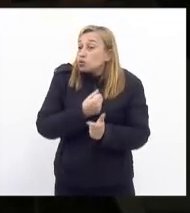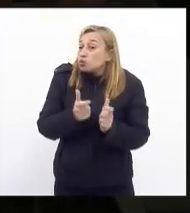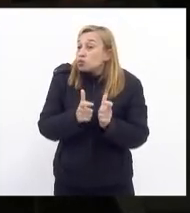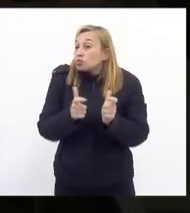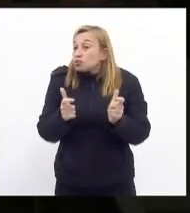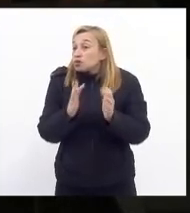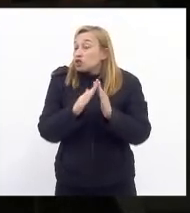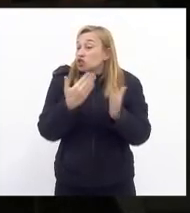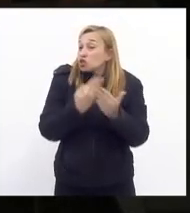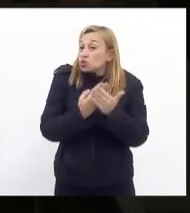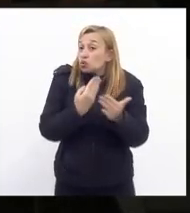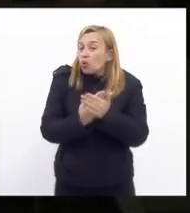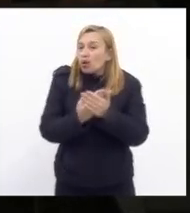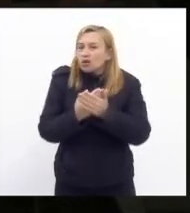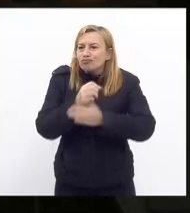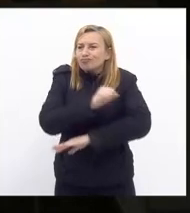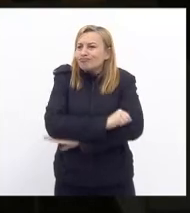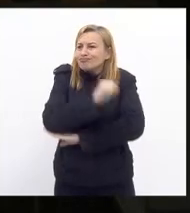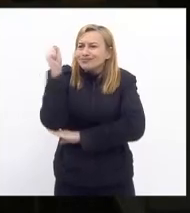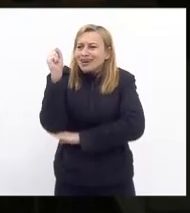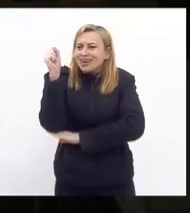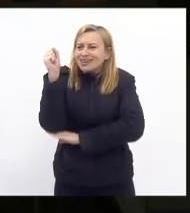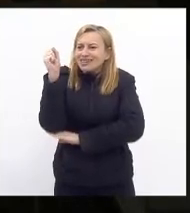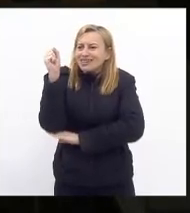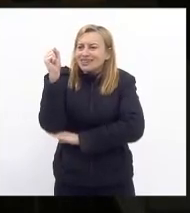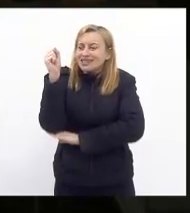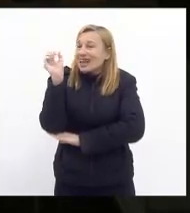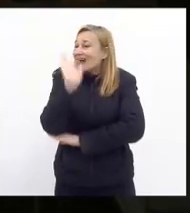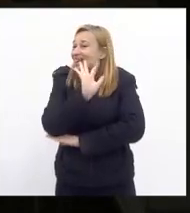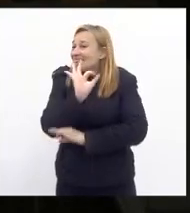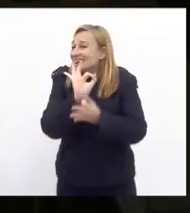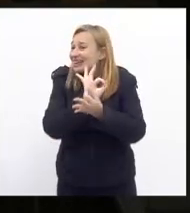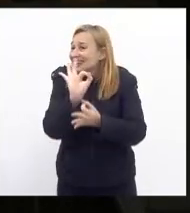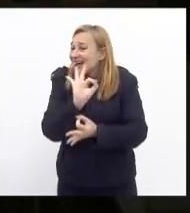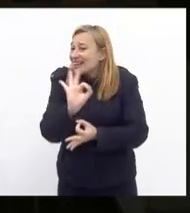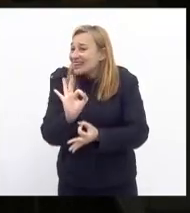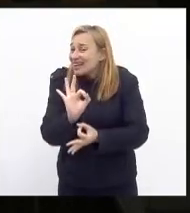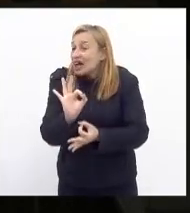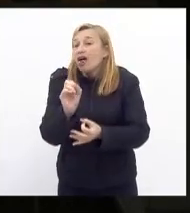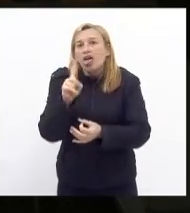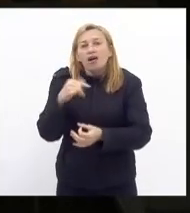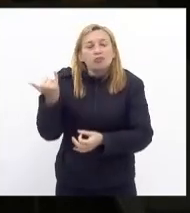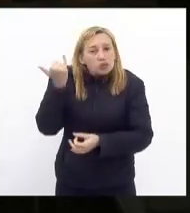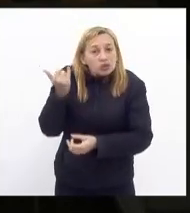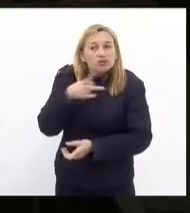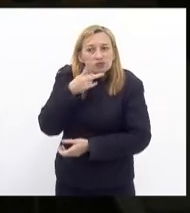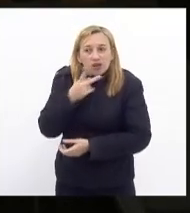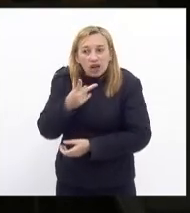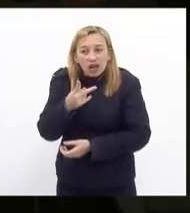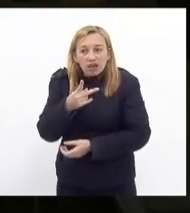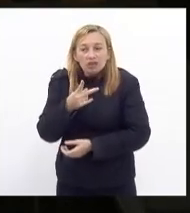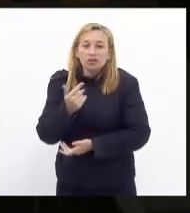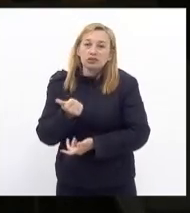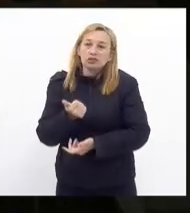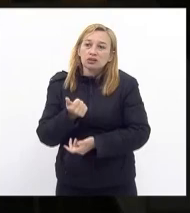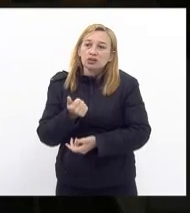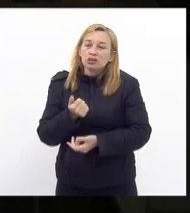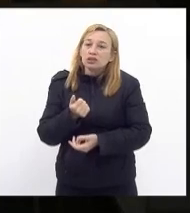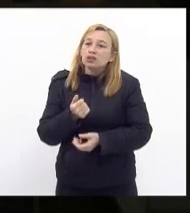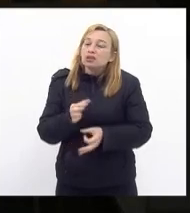salas de aula não tem ventilação não tem janela então é muito importante destacar que uma das medidas